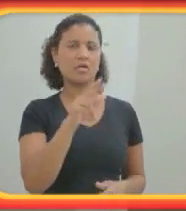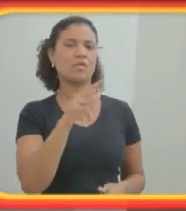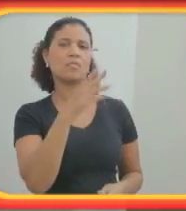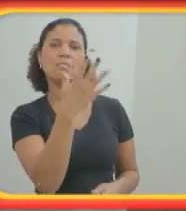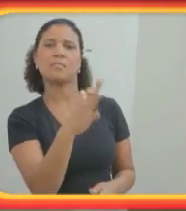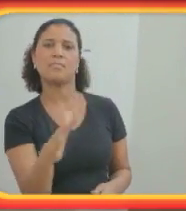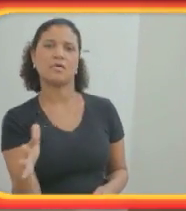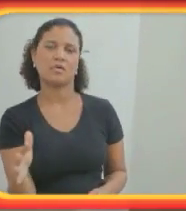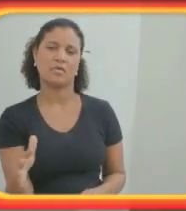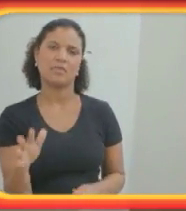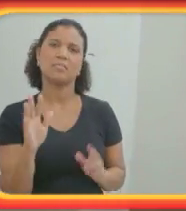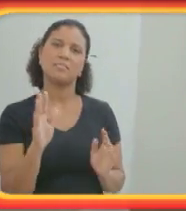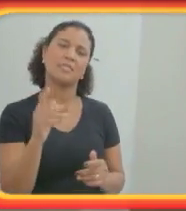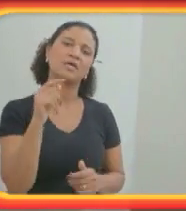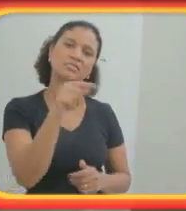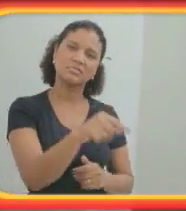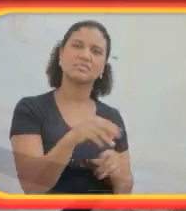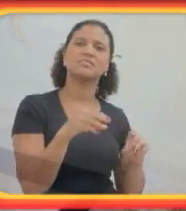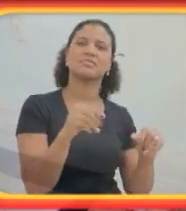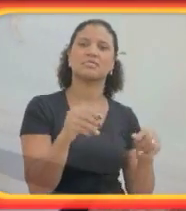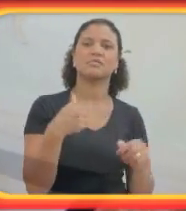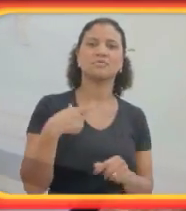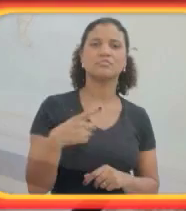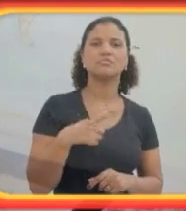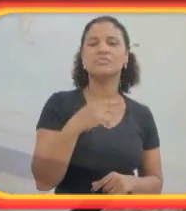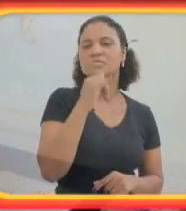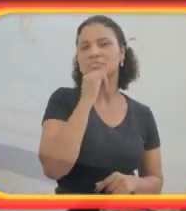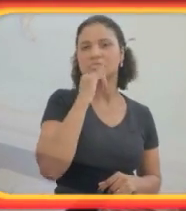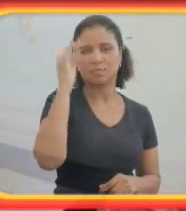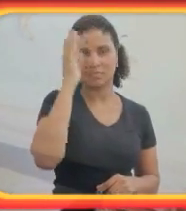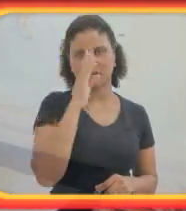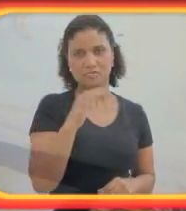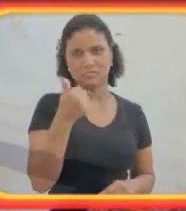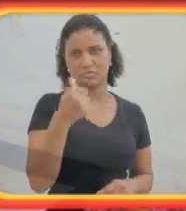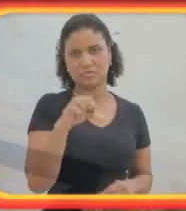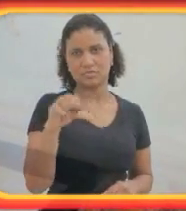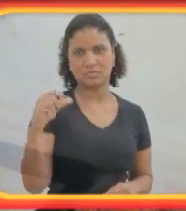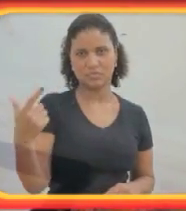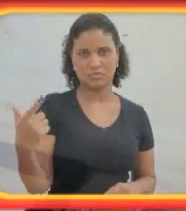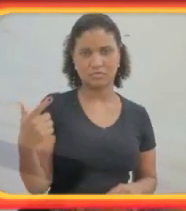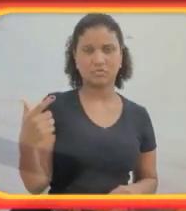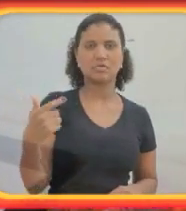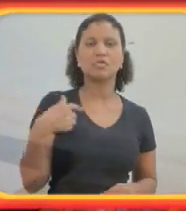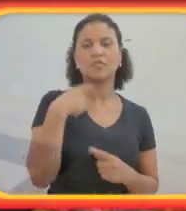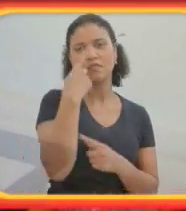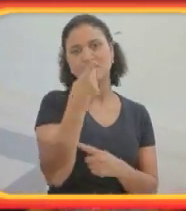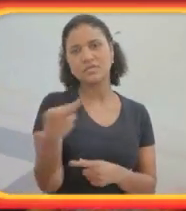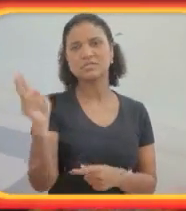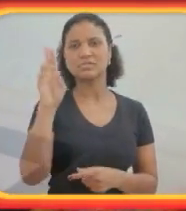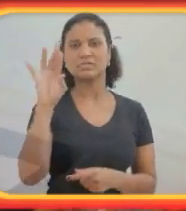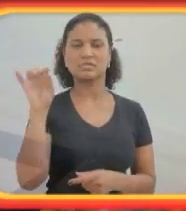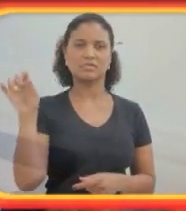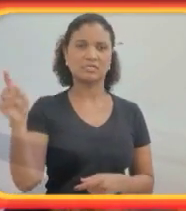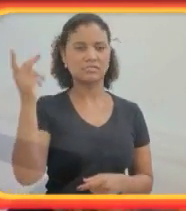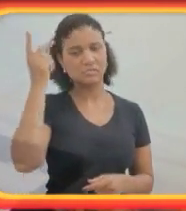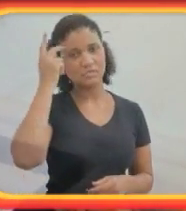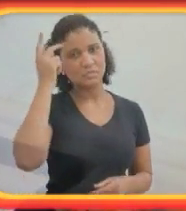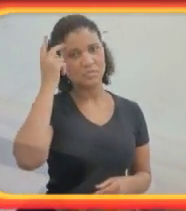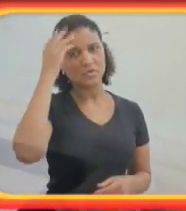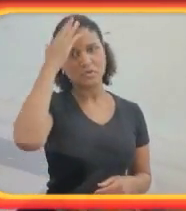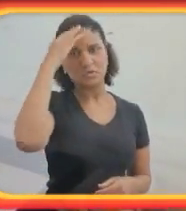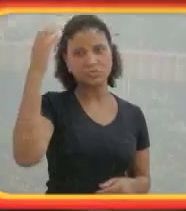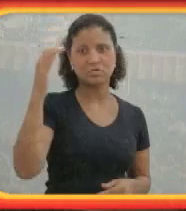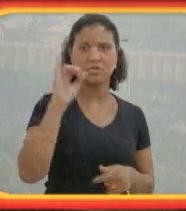Eu estive, por exemplo, no Brasil em 1992. Eu visitei o Rio de Janeiro, São Paulo, Curitiba,